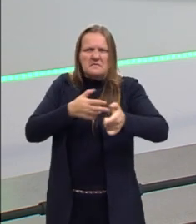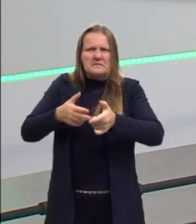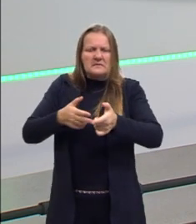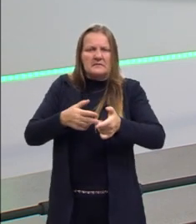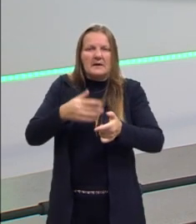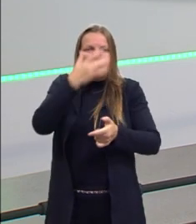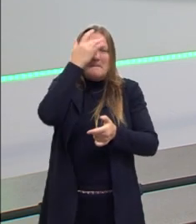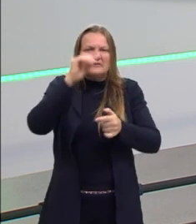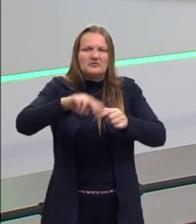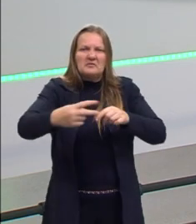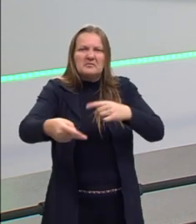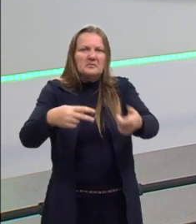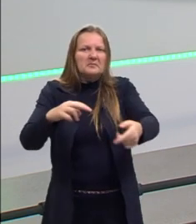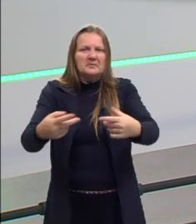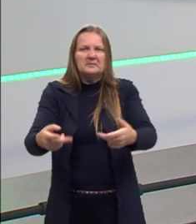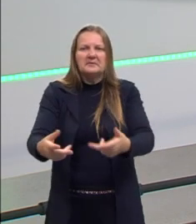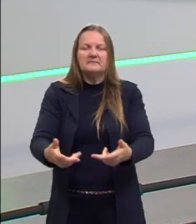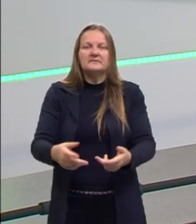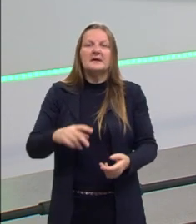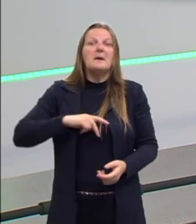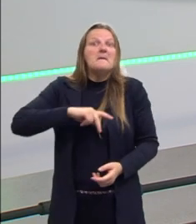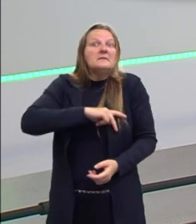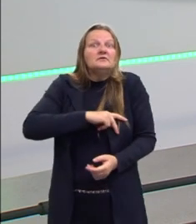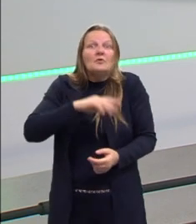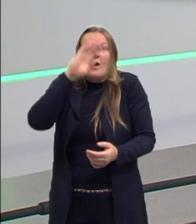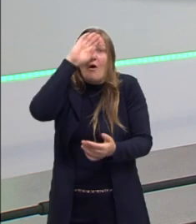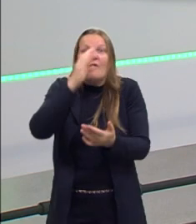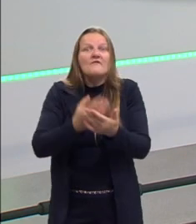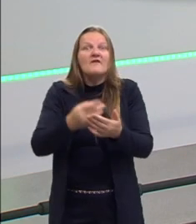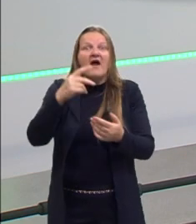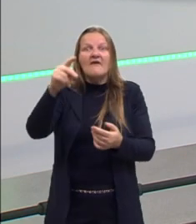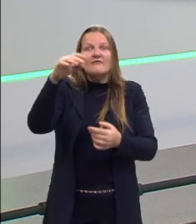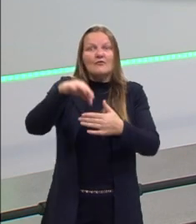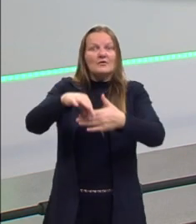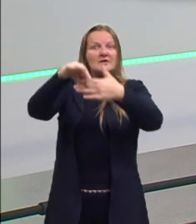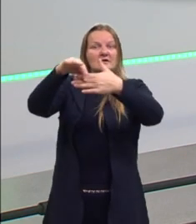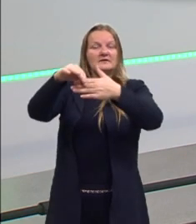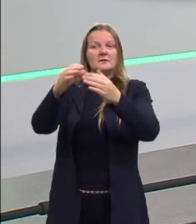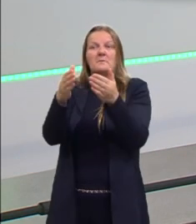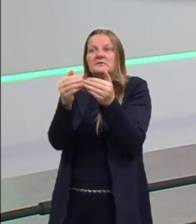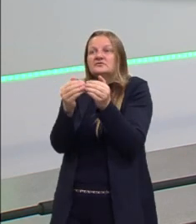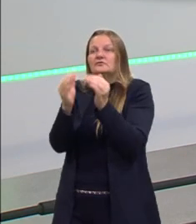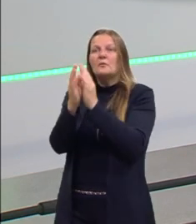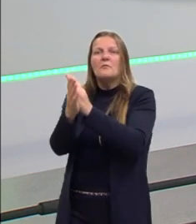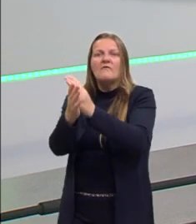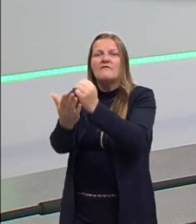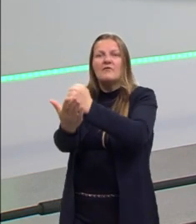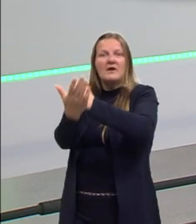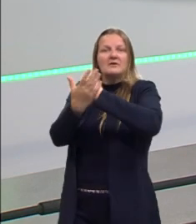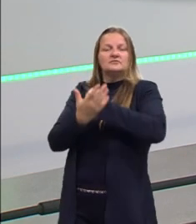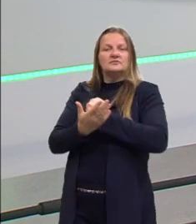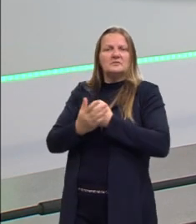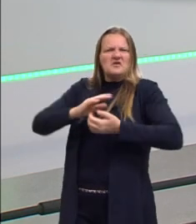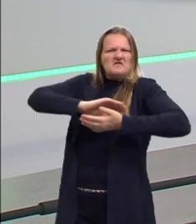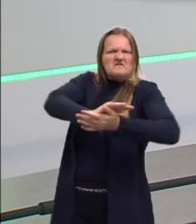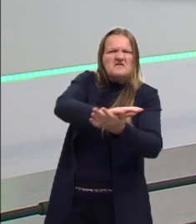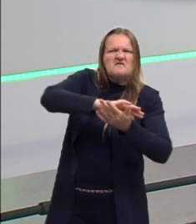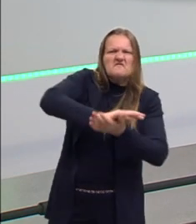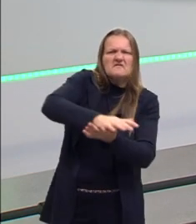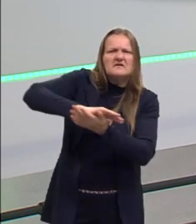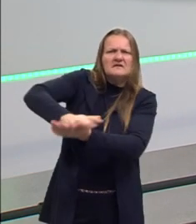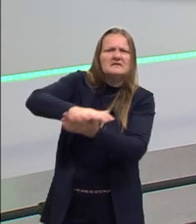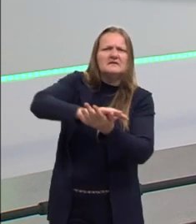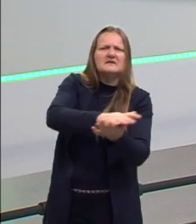Então, até aquele momento, as pessoas ainda confiavam no Kizar e estavam pedindo ajuda. Depois desse massacre do Domingo